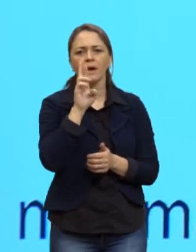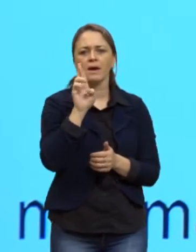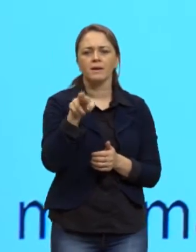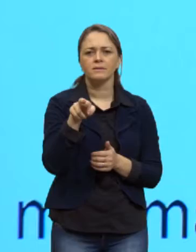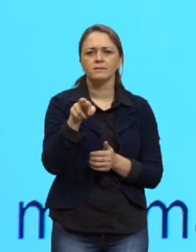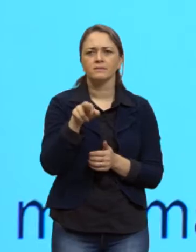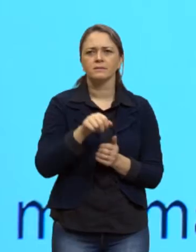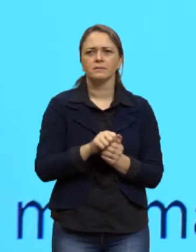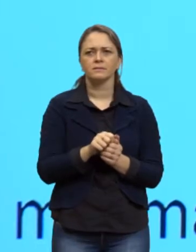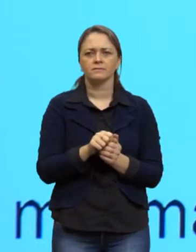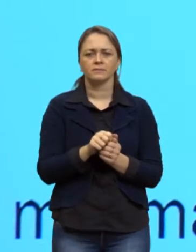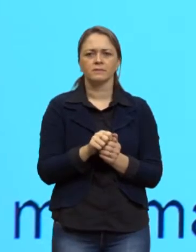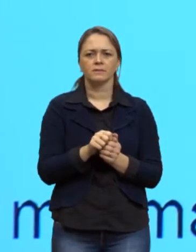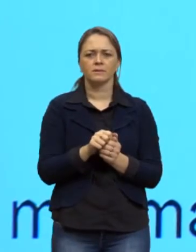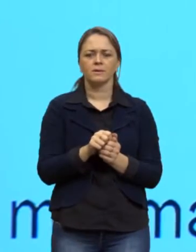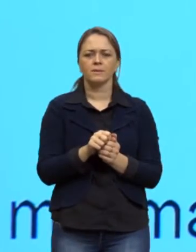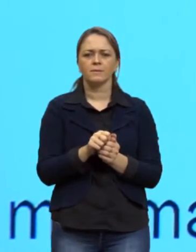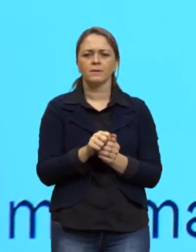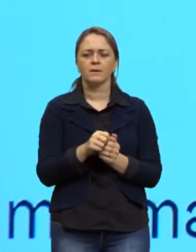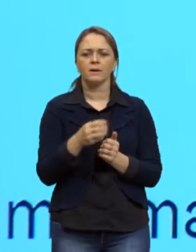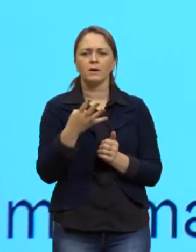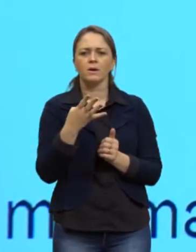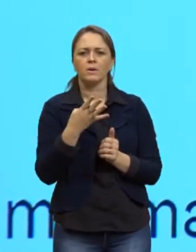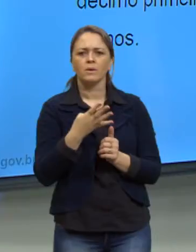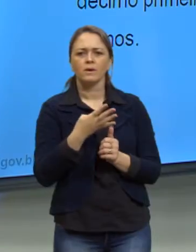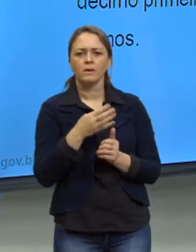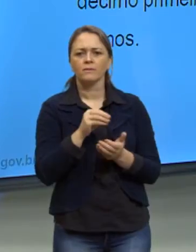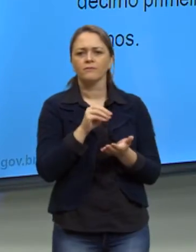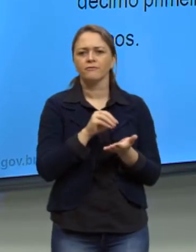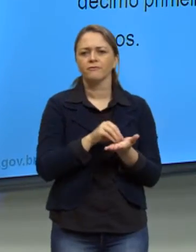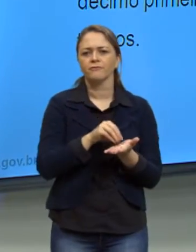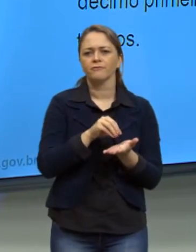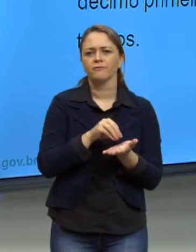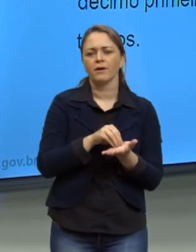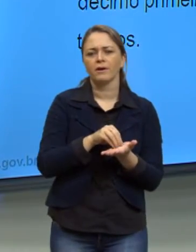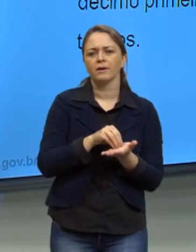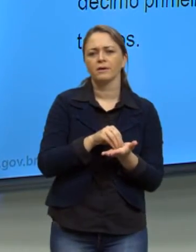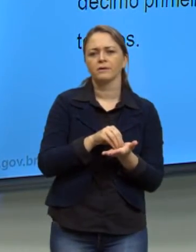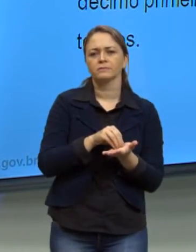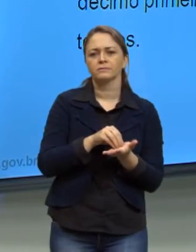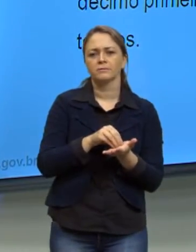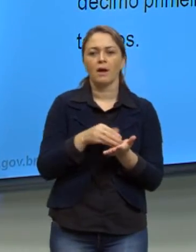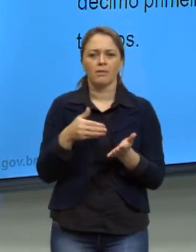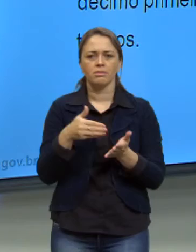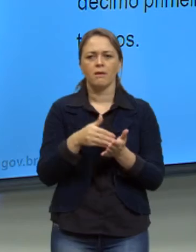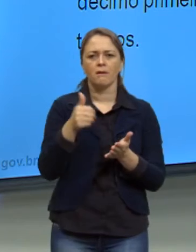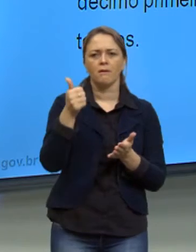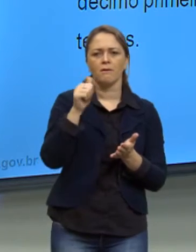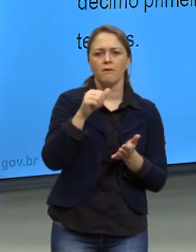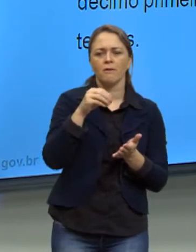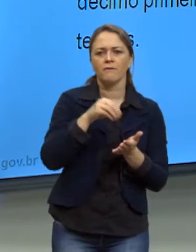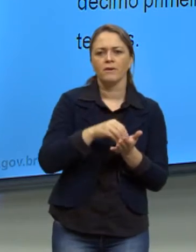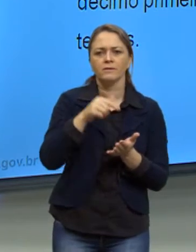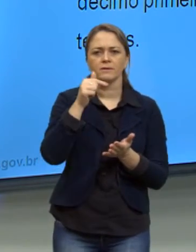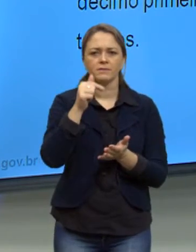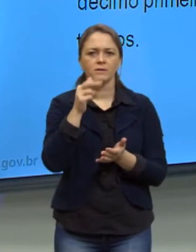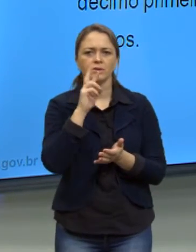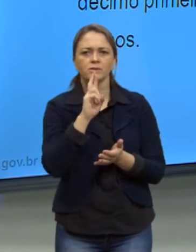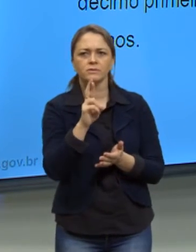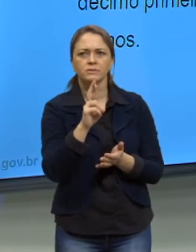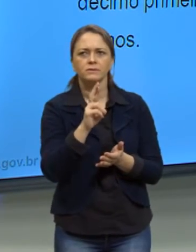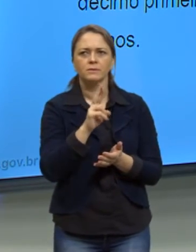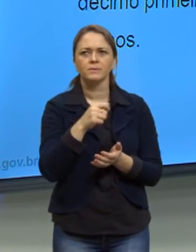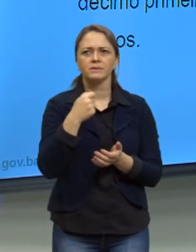chegar no 11, faltam sete. Certo? Então, do quarto termo até o 11, são sete razões que eu preciso.